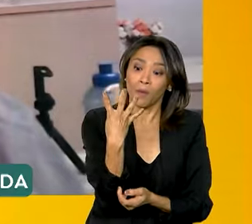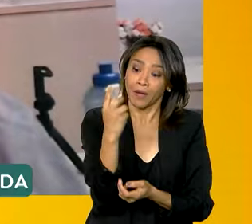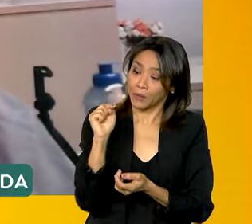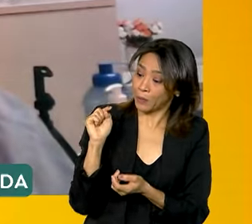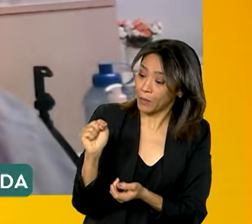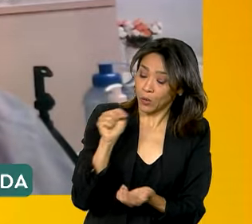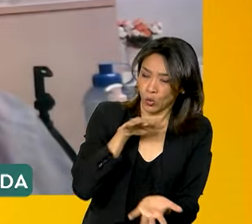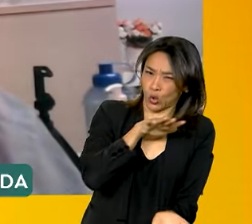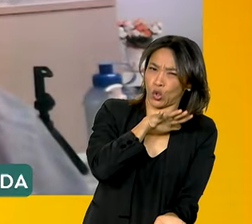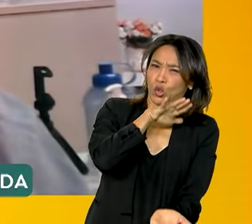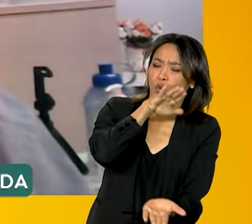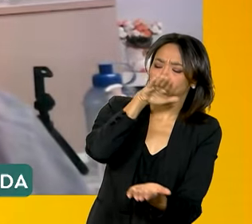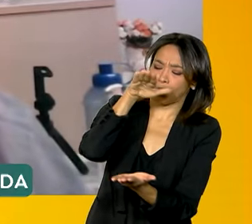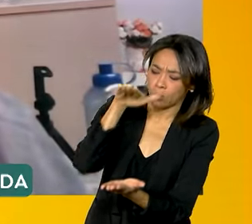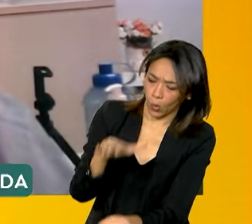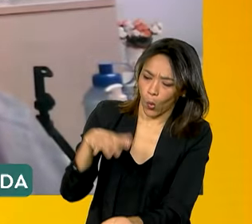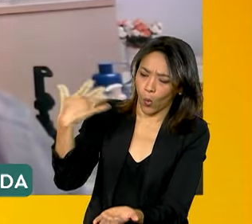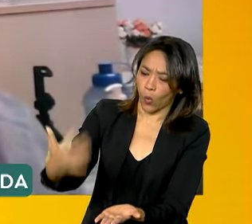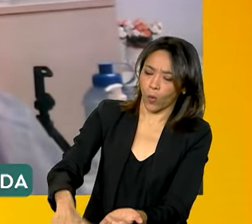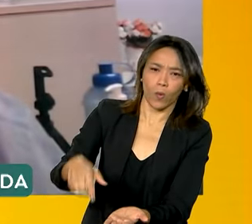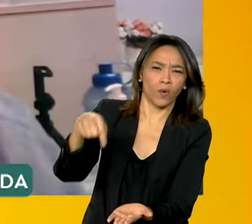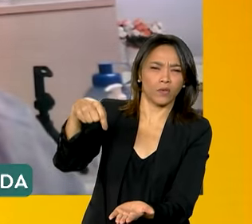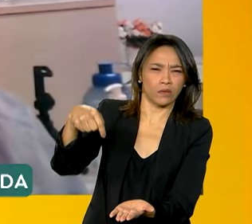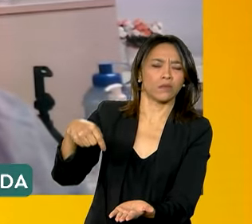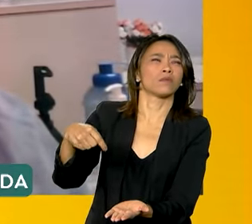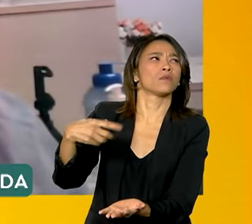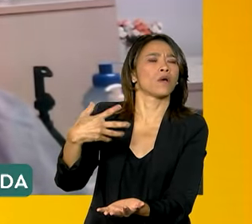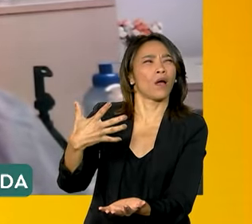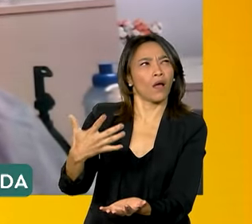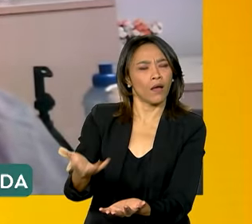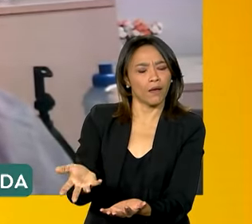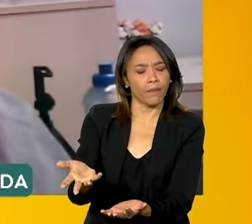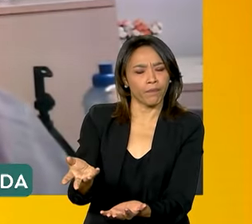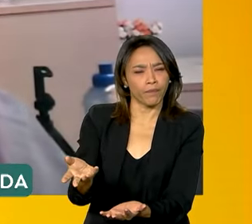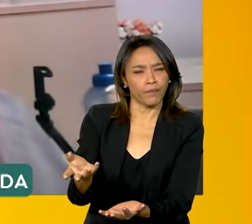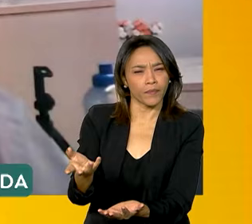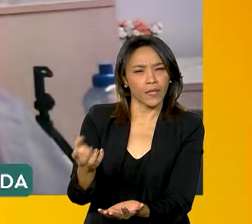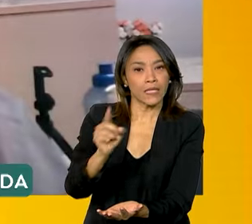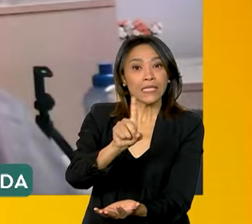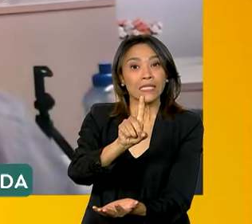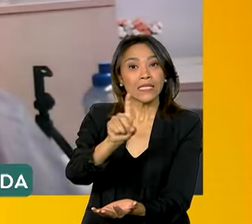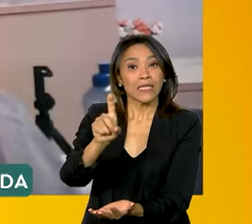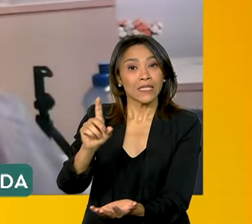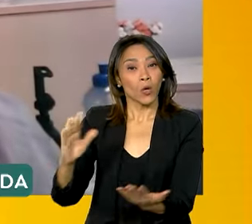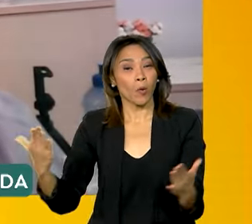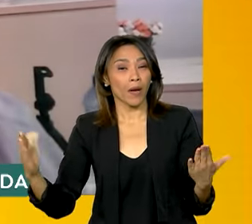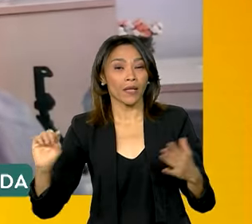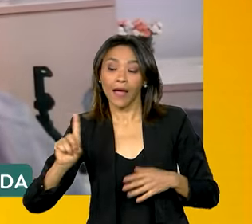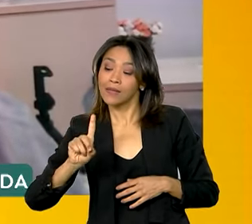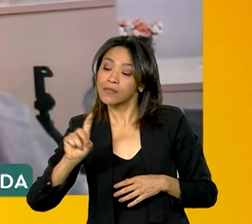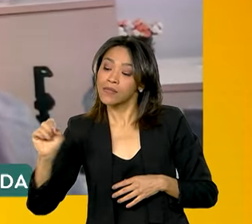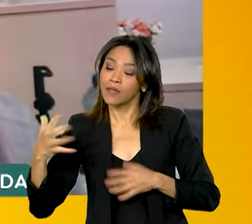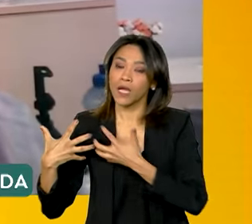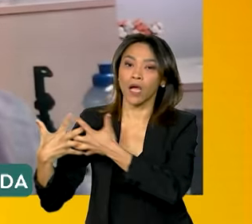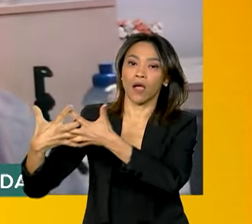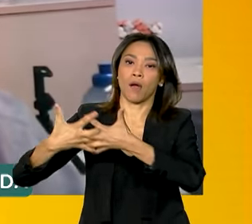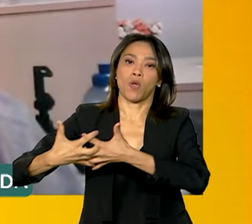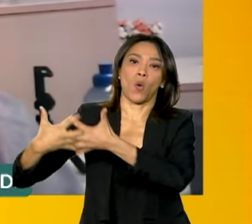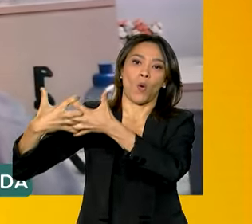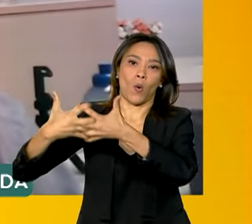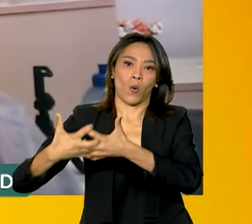mais ou menos, que daria em torno de 100 caminhões de 40 toneladas. Então,